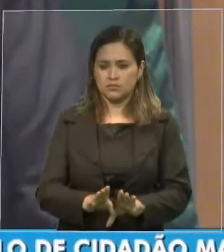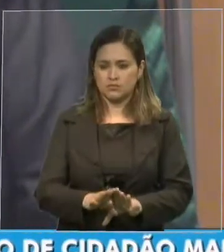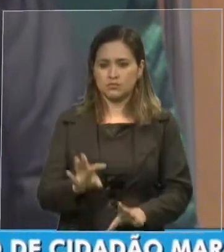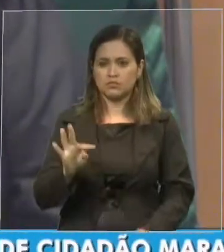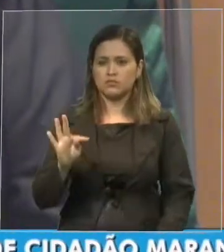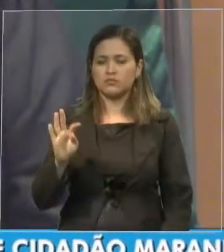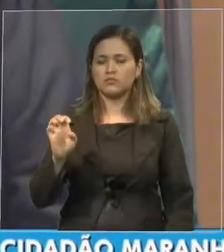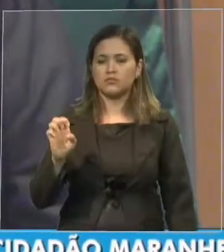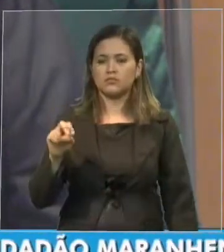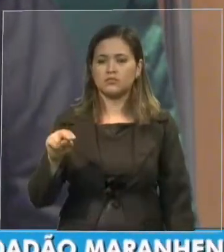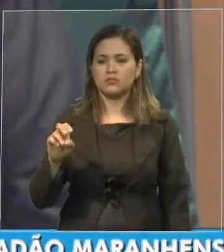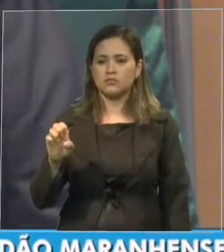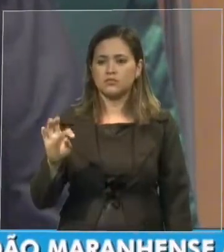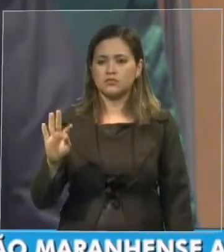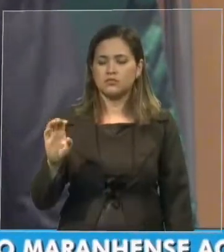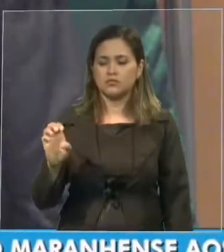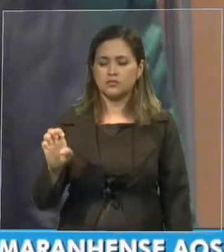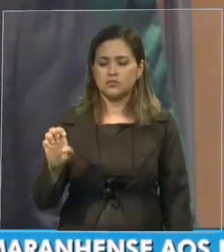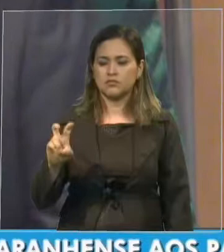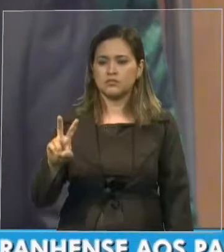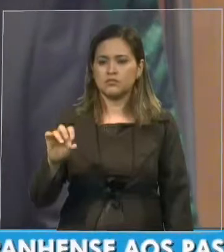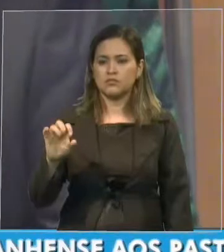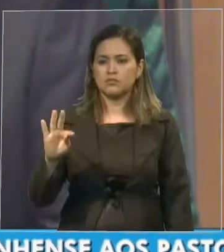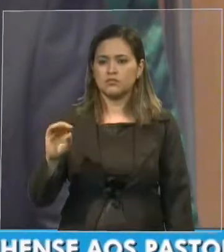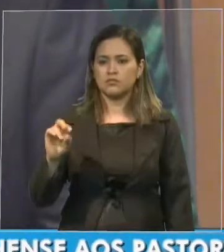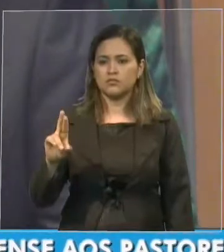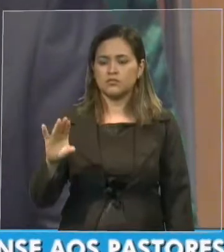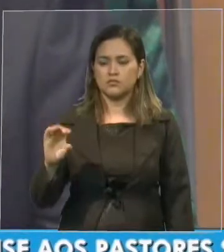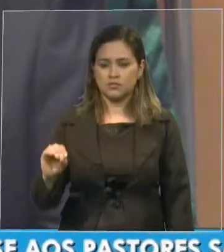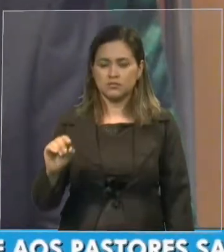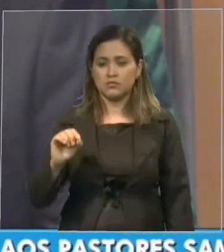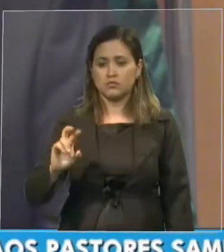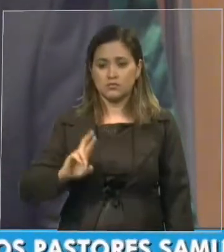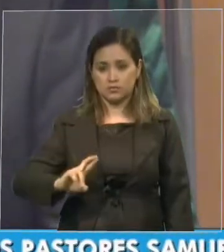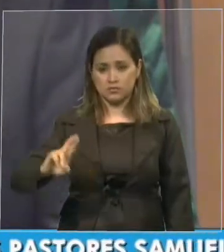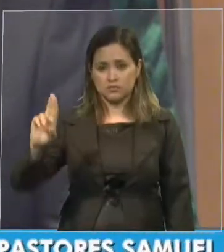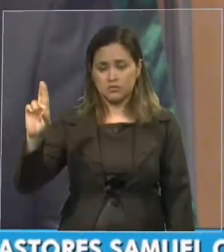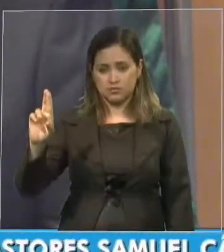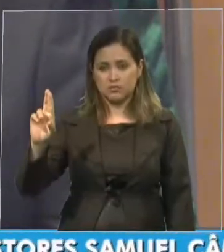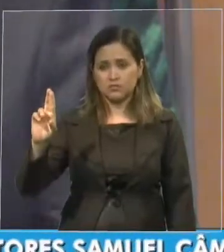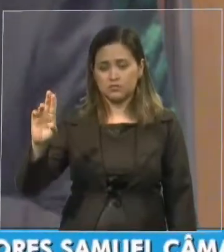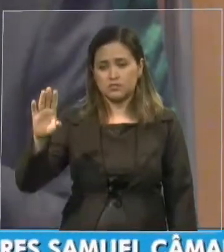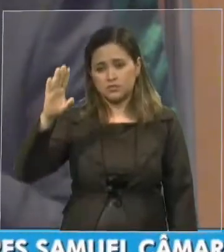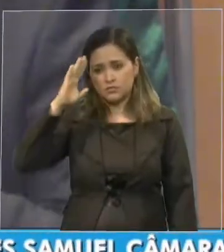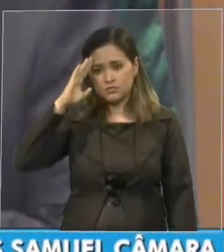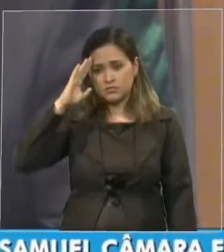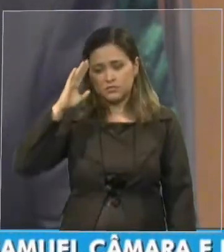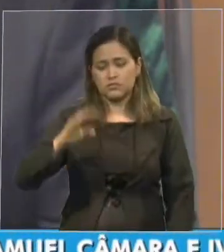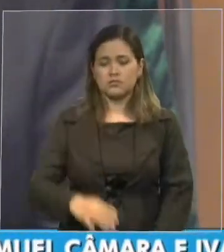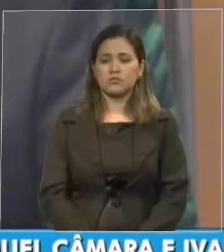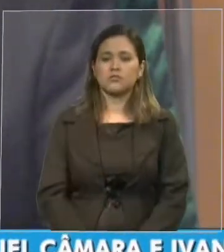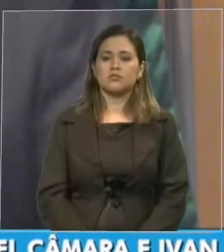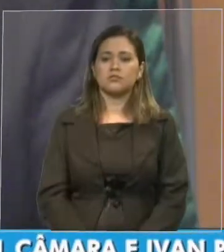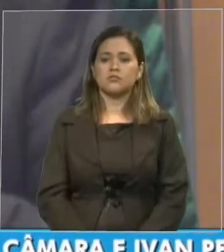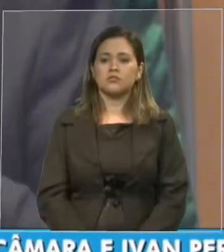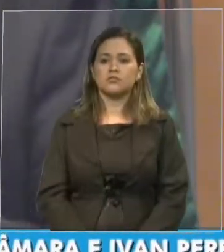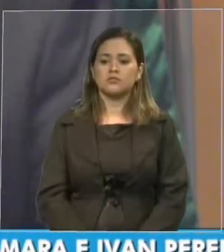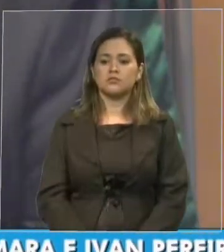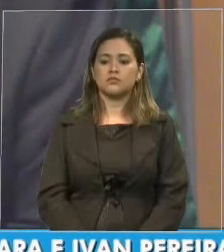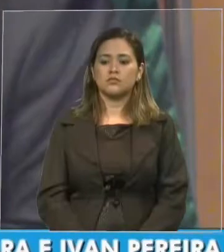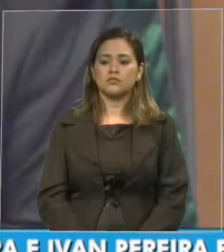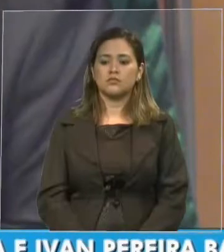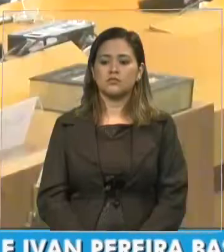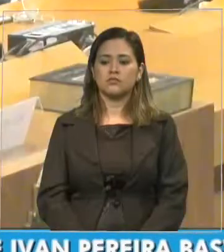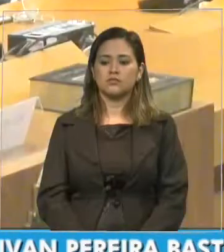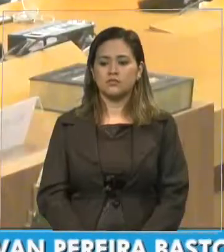esse jovem idealista que representa as nossas forças armadas. Me deixo também ser grato, porque esse é o meu único papel,